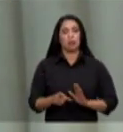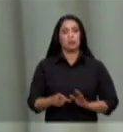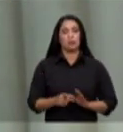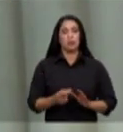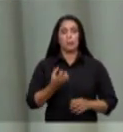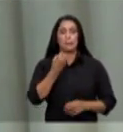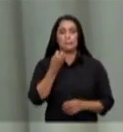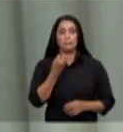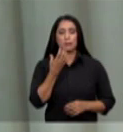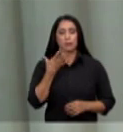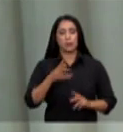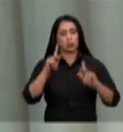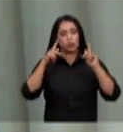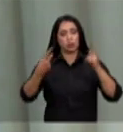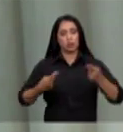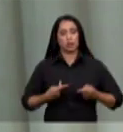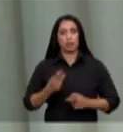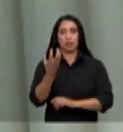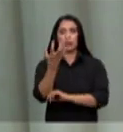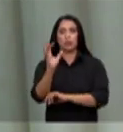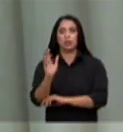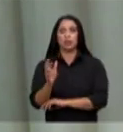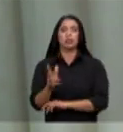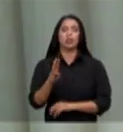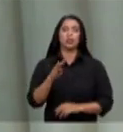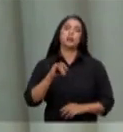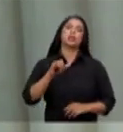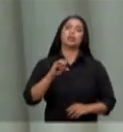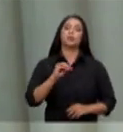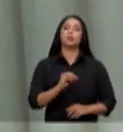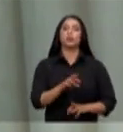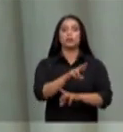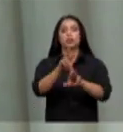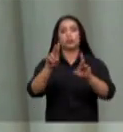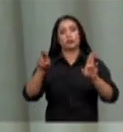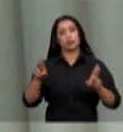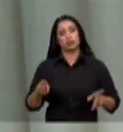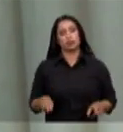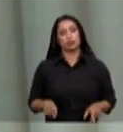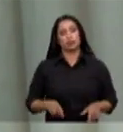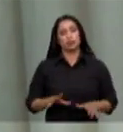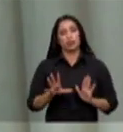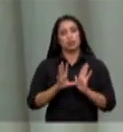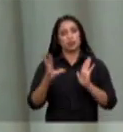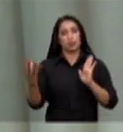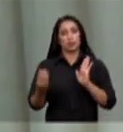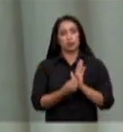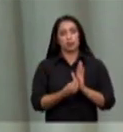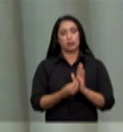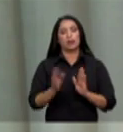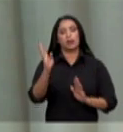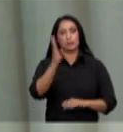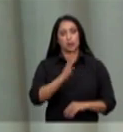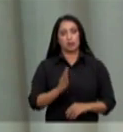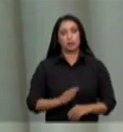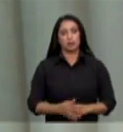humanidade e do clima e da biodiversidade da Amazônia brasileira